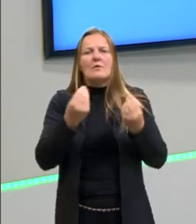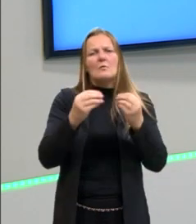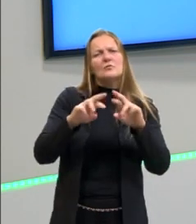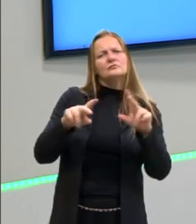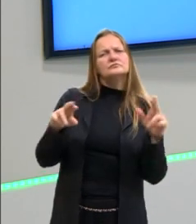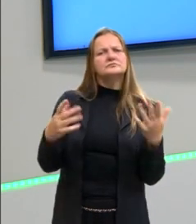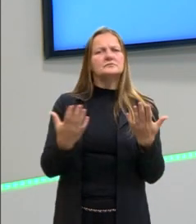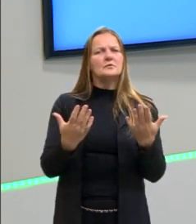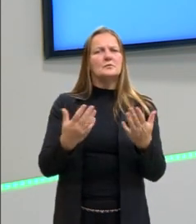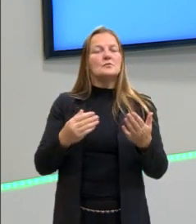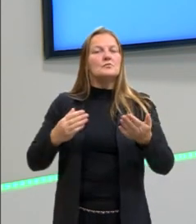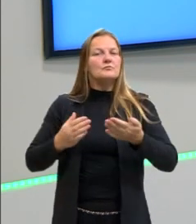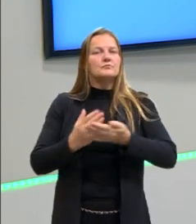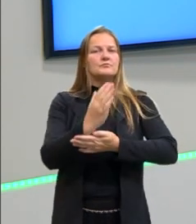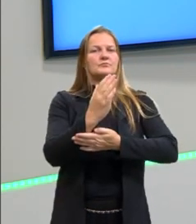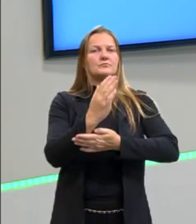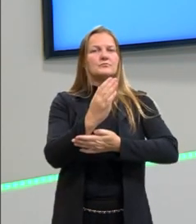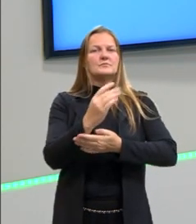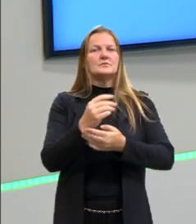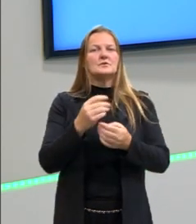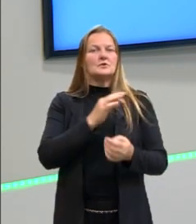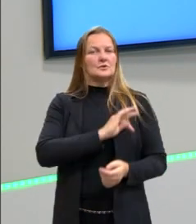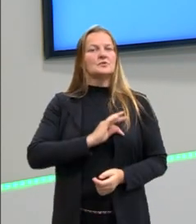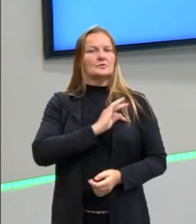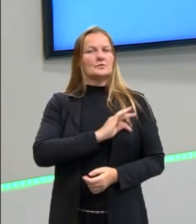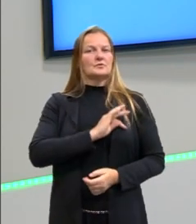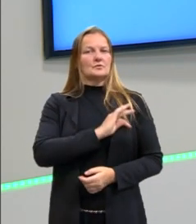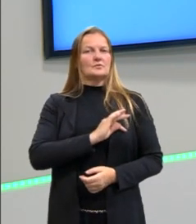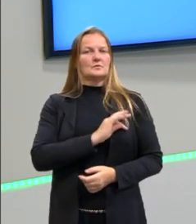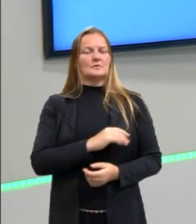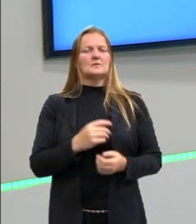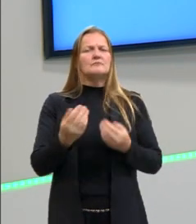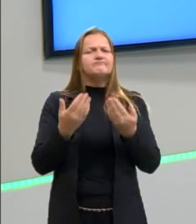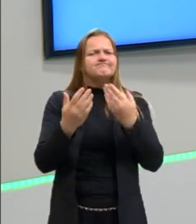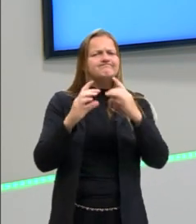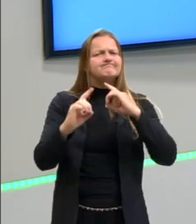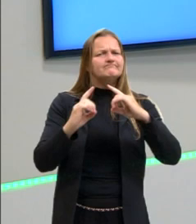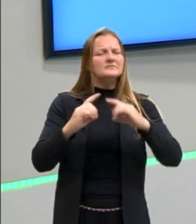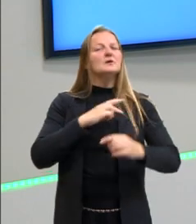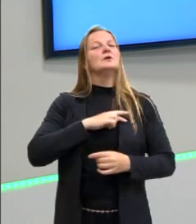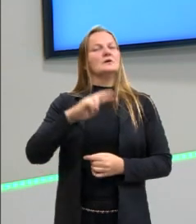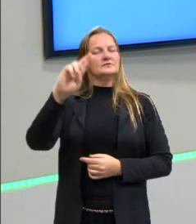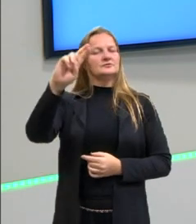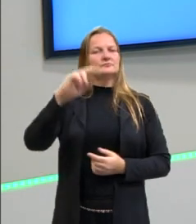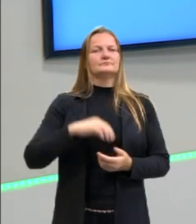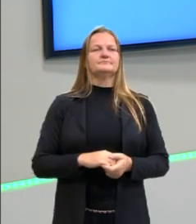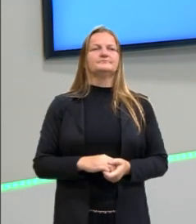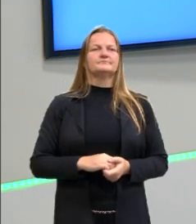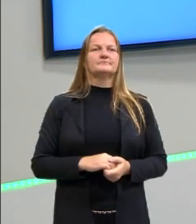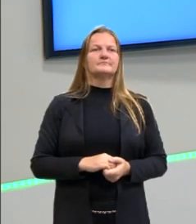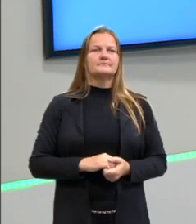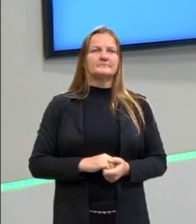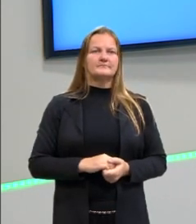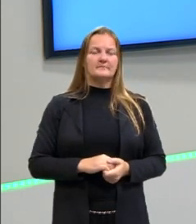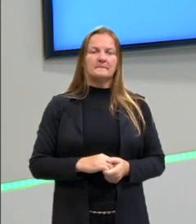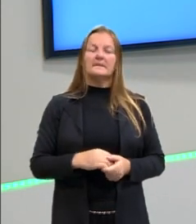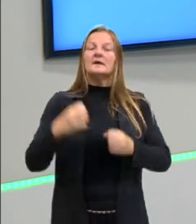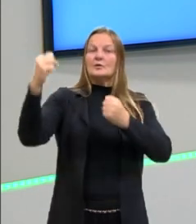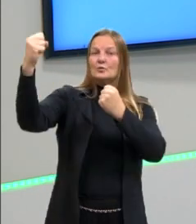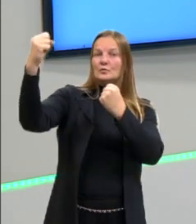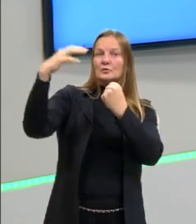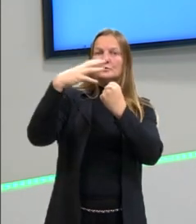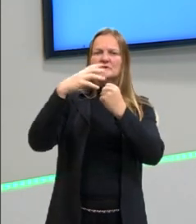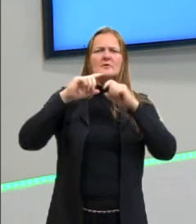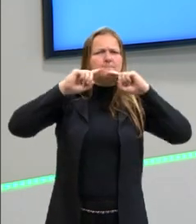tudo isso acabava passando pela teologia, pela discussão religiosa. E isso foi uma questão que os iluministas